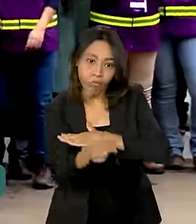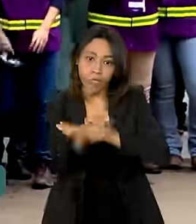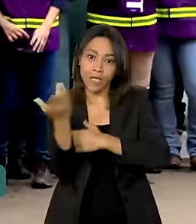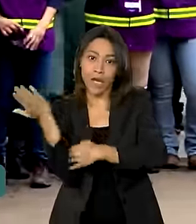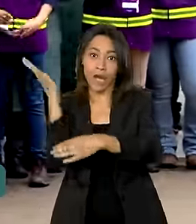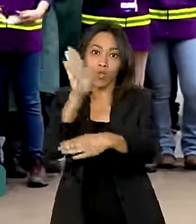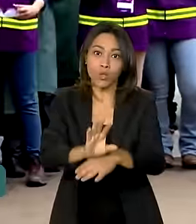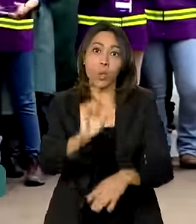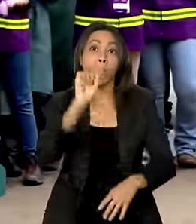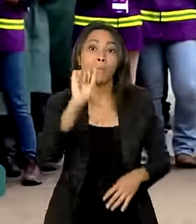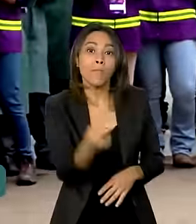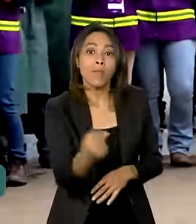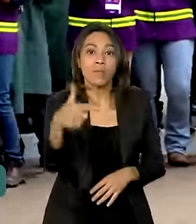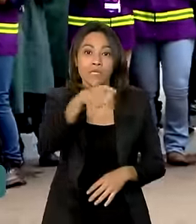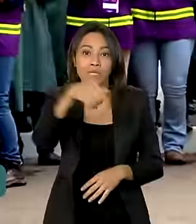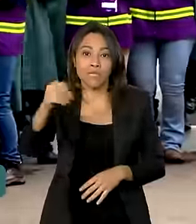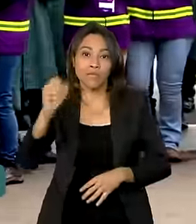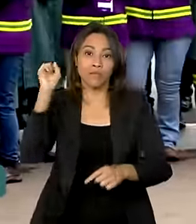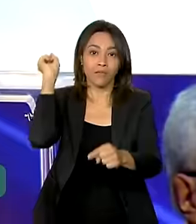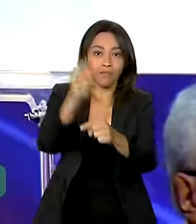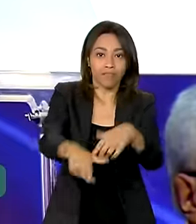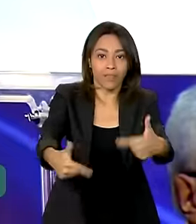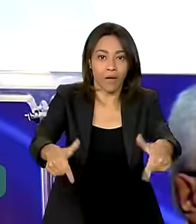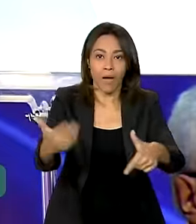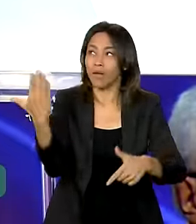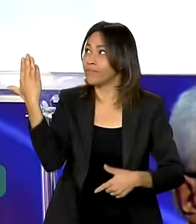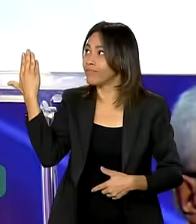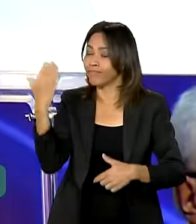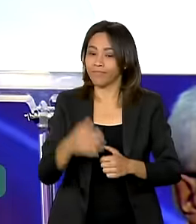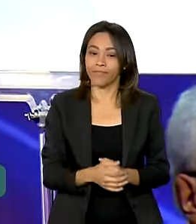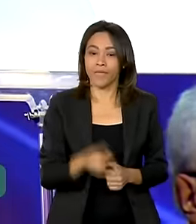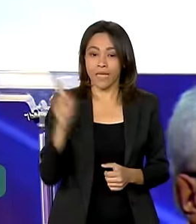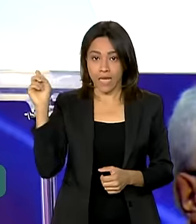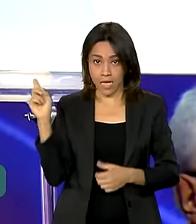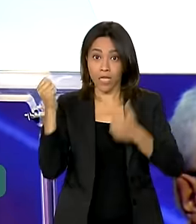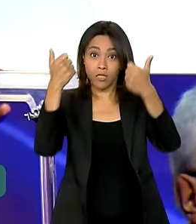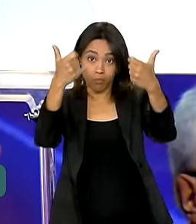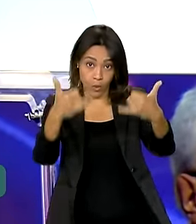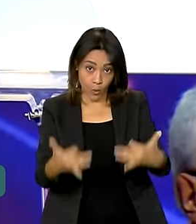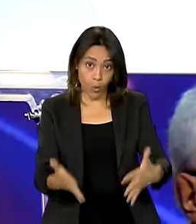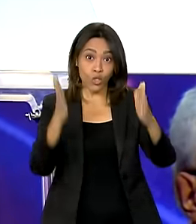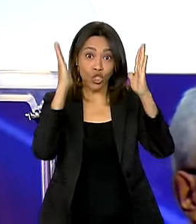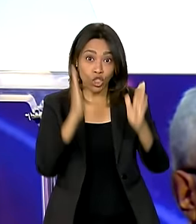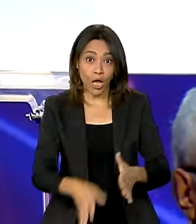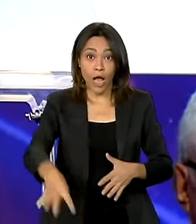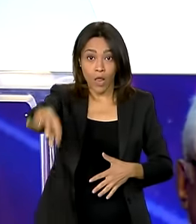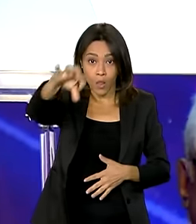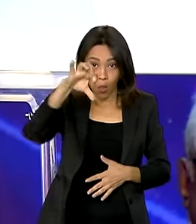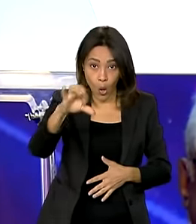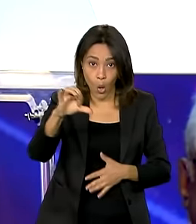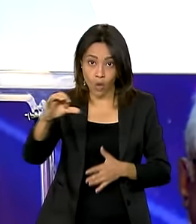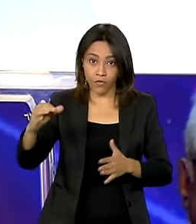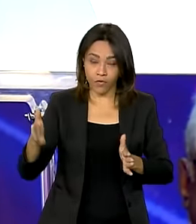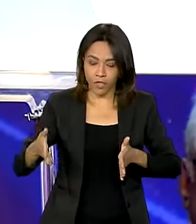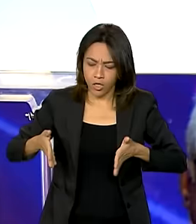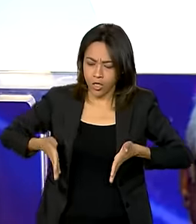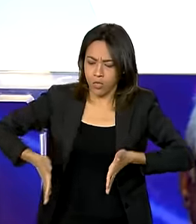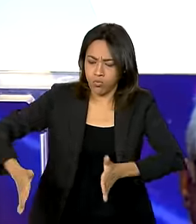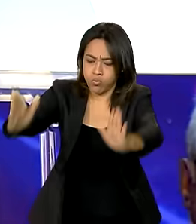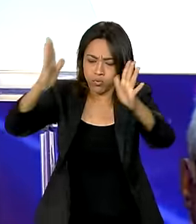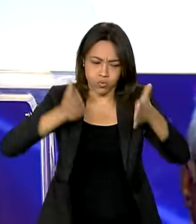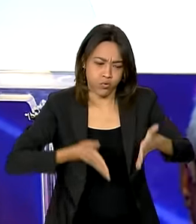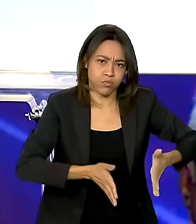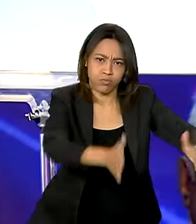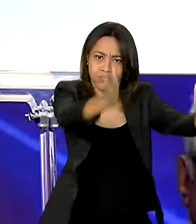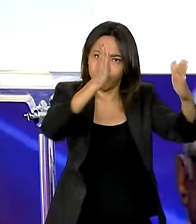de 1.700 empregos diretos. A gente já anunciou a construção de nove plantas, 1.2, 1.3